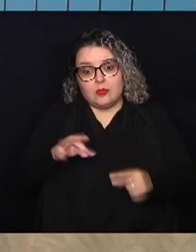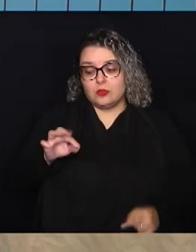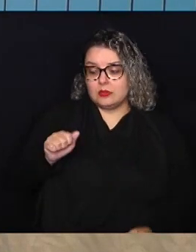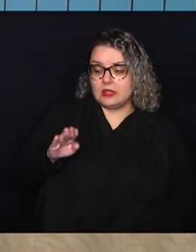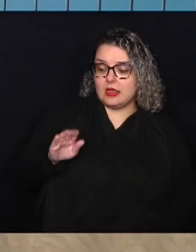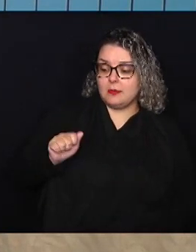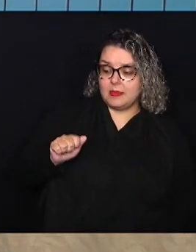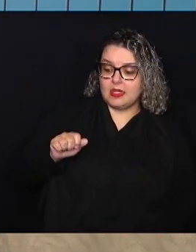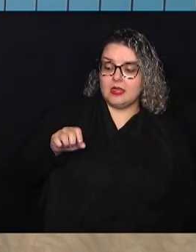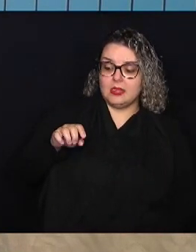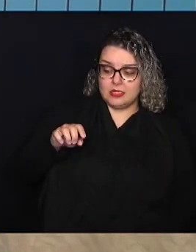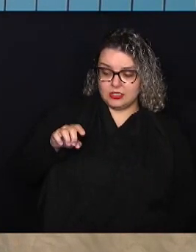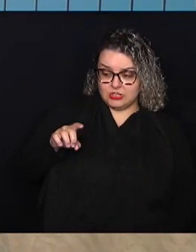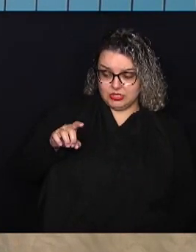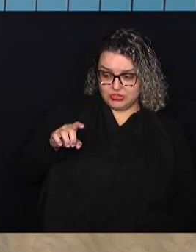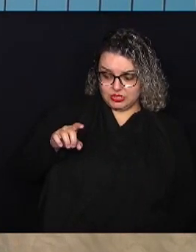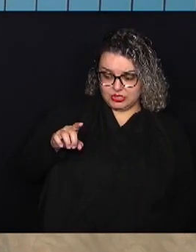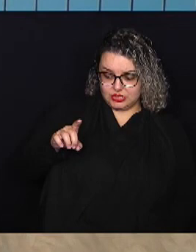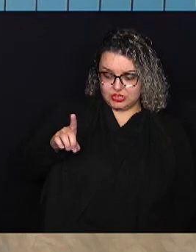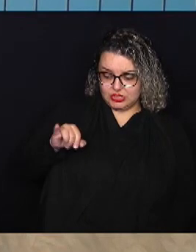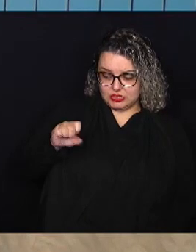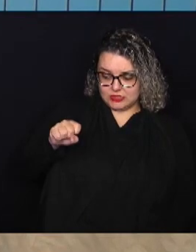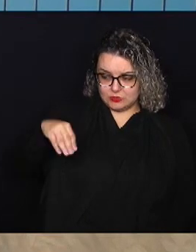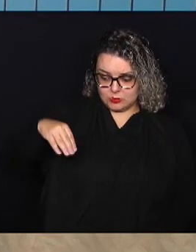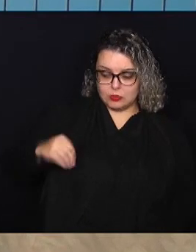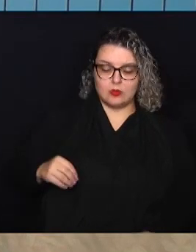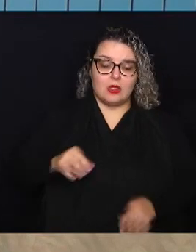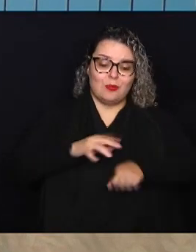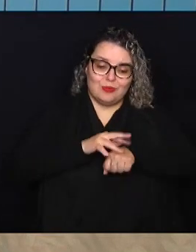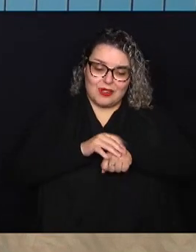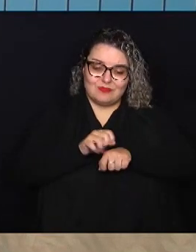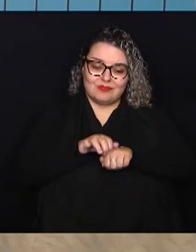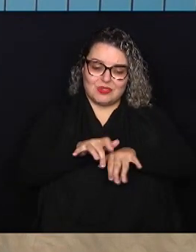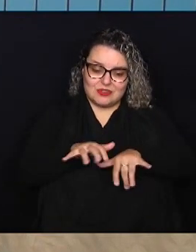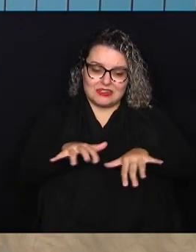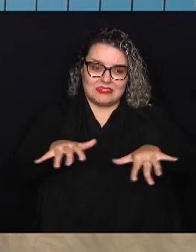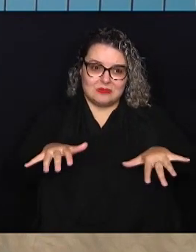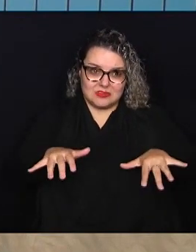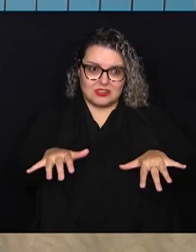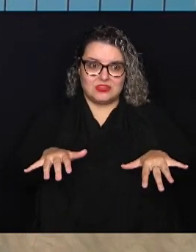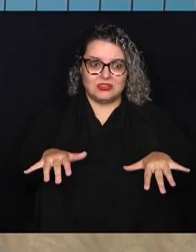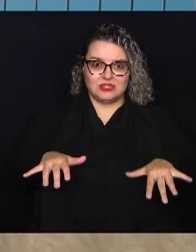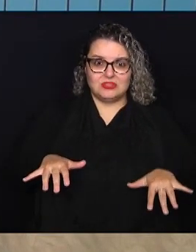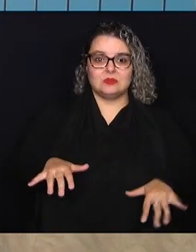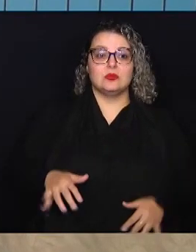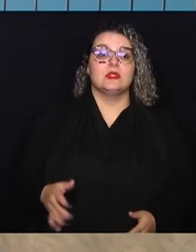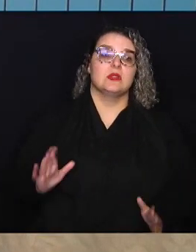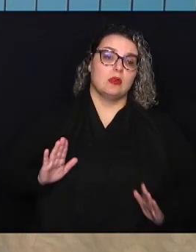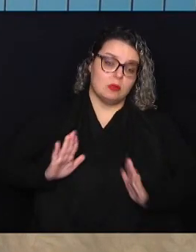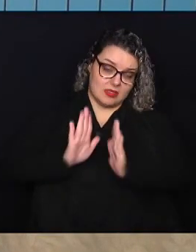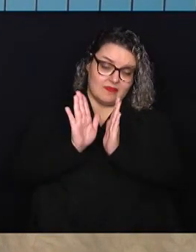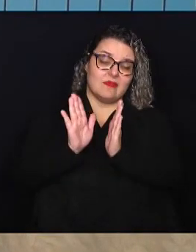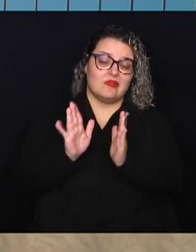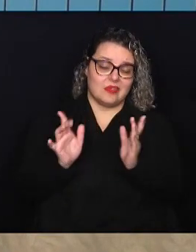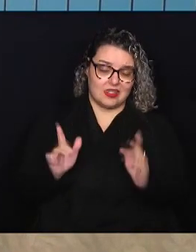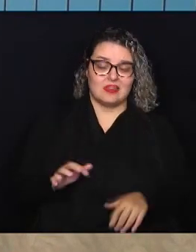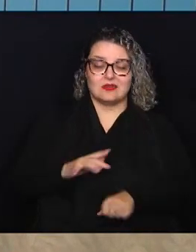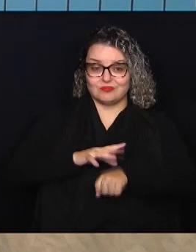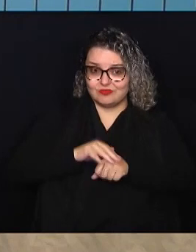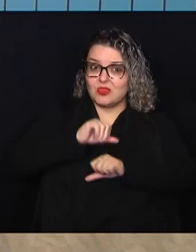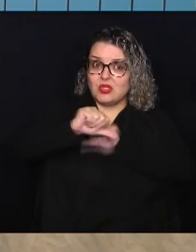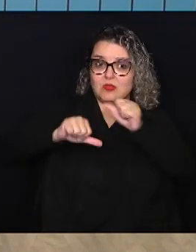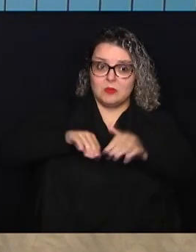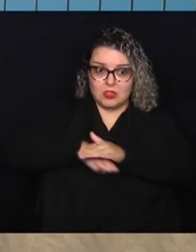epidemia, né? É uma ameaça à saúde pública que a humanidade enfrenta. Então, a gente precisa mudar este